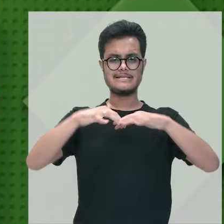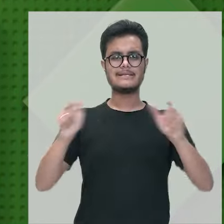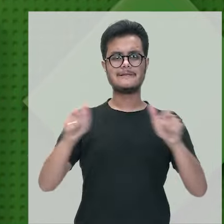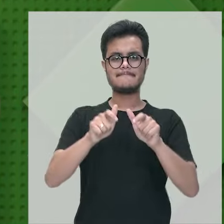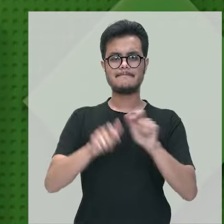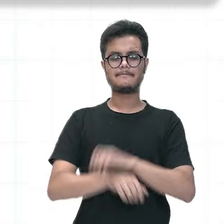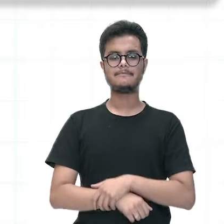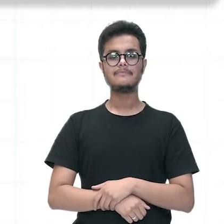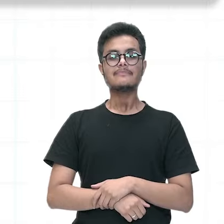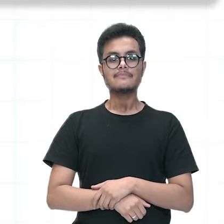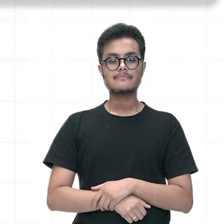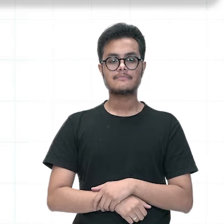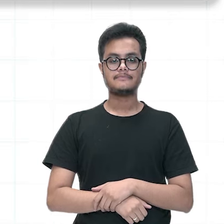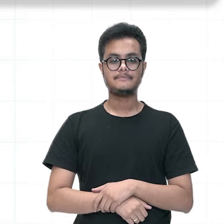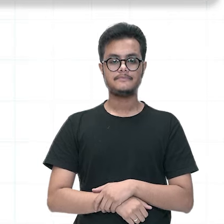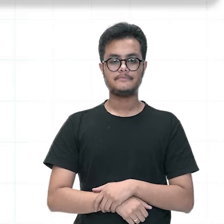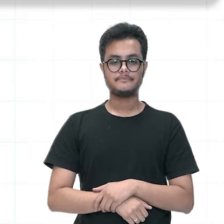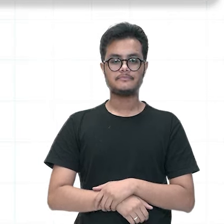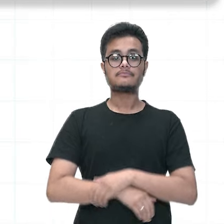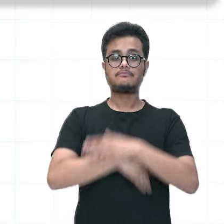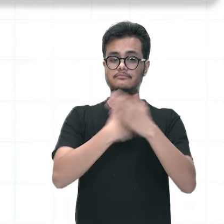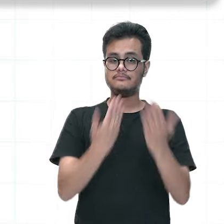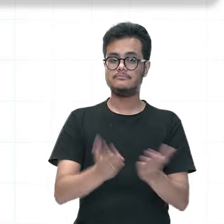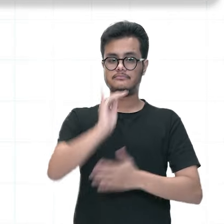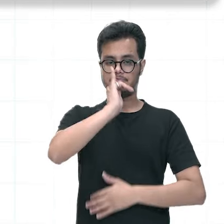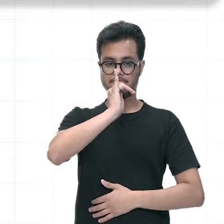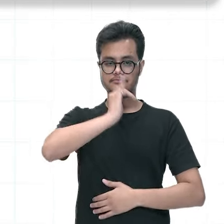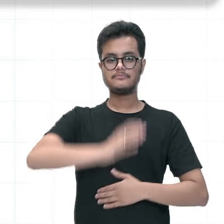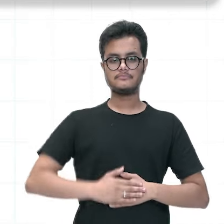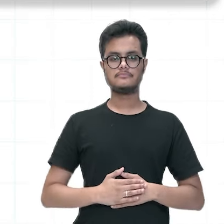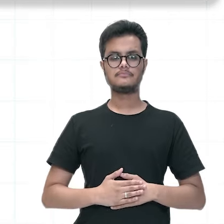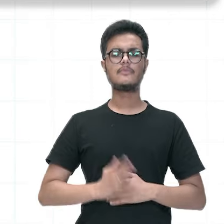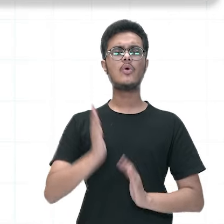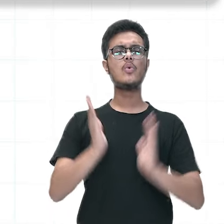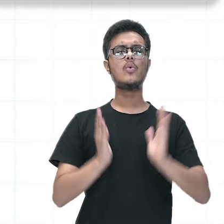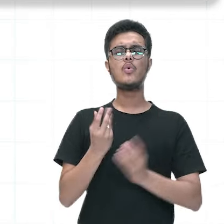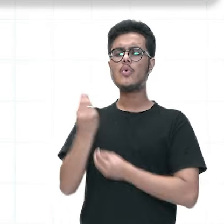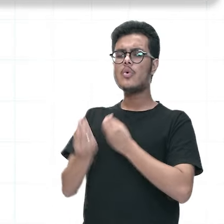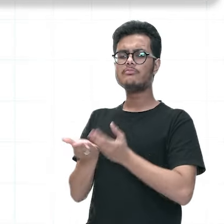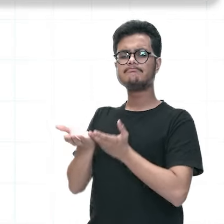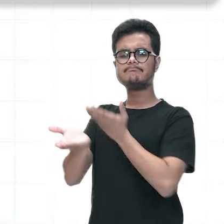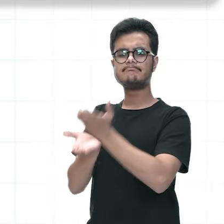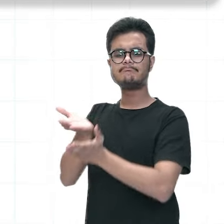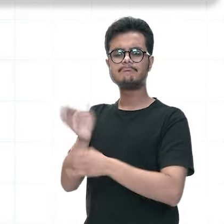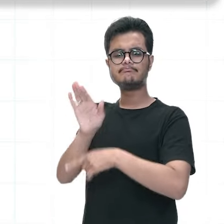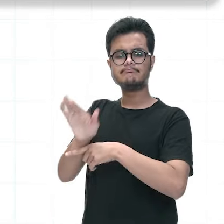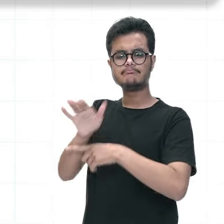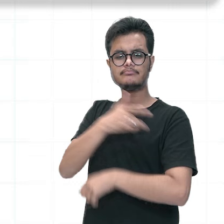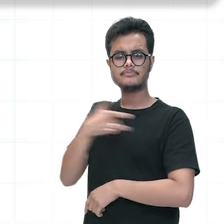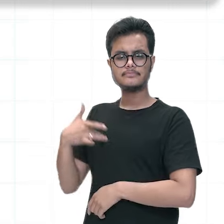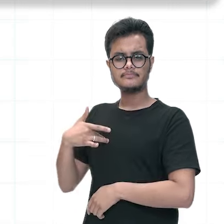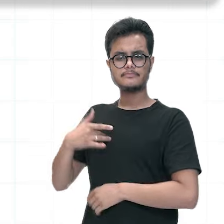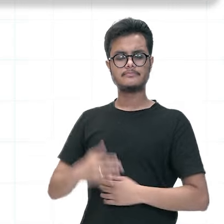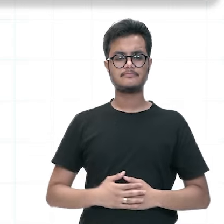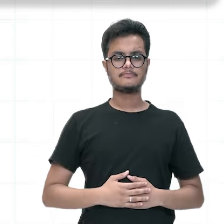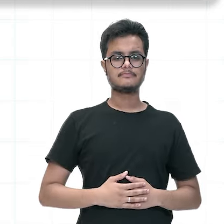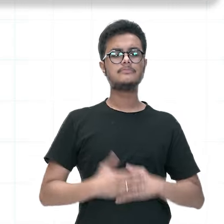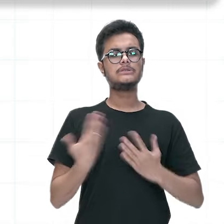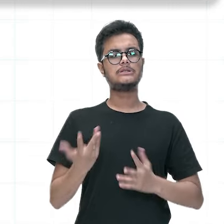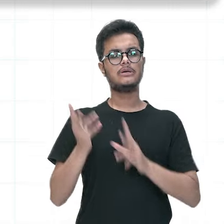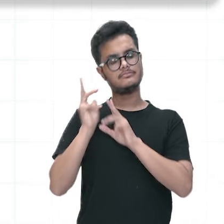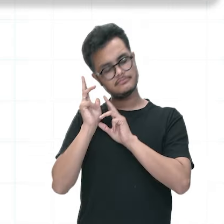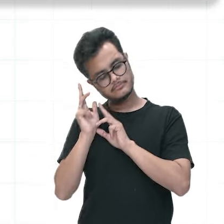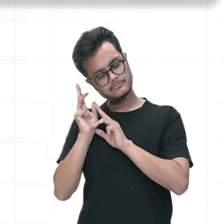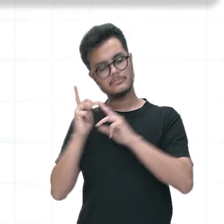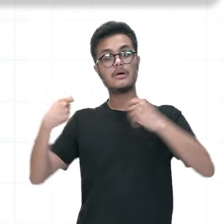bebês. Continuando aí a falar da zika, para o tratamento, como que a gente vai realizar o tratamento? O repouso